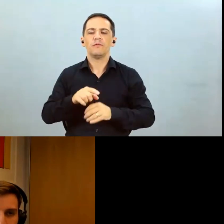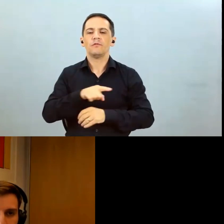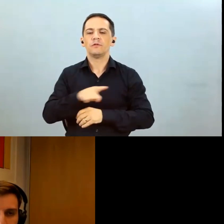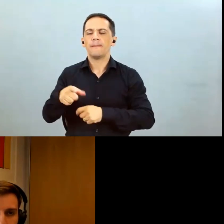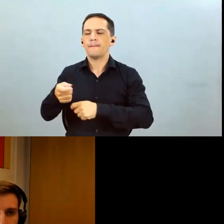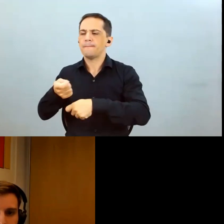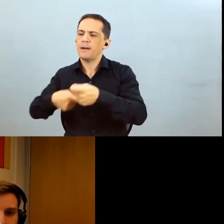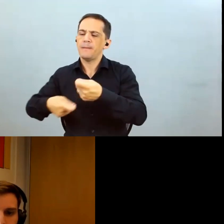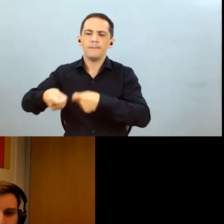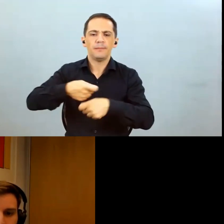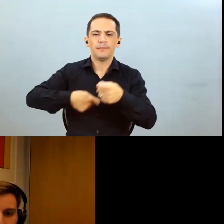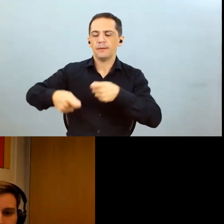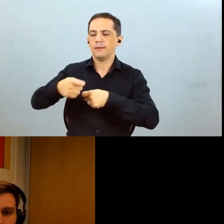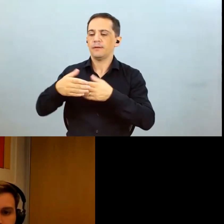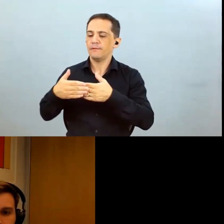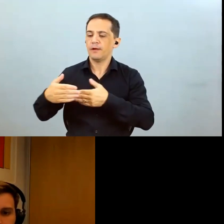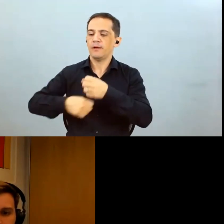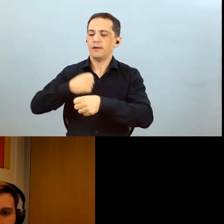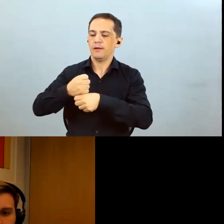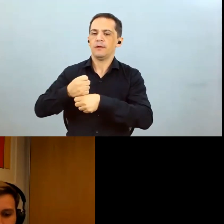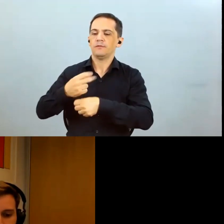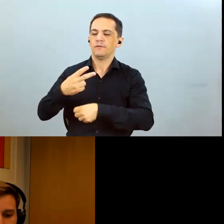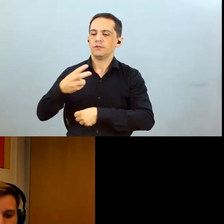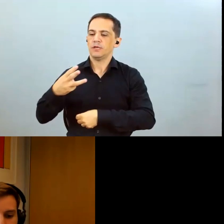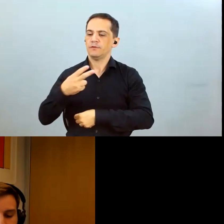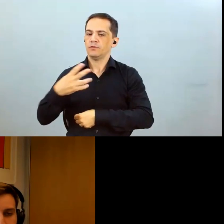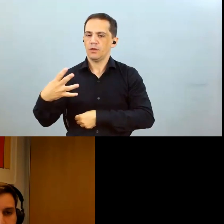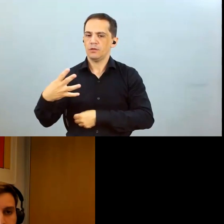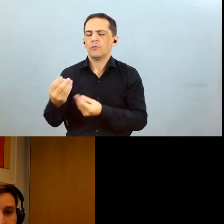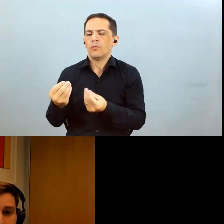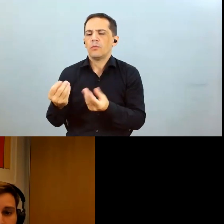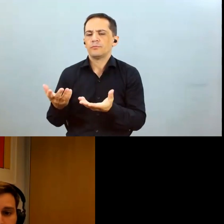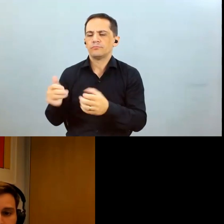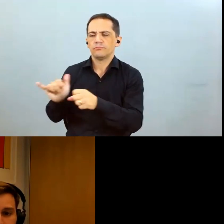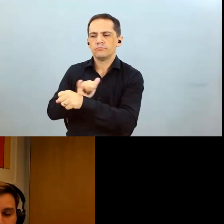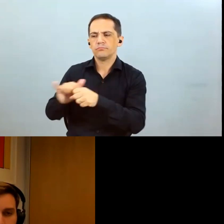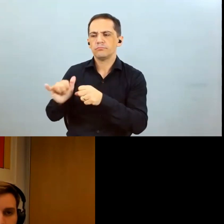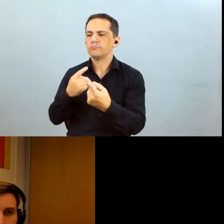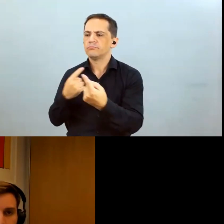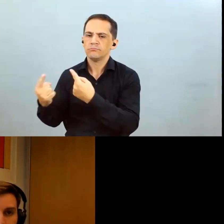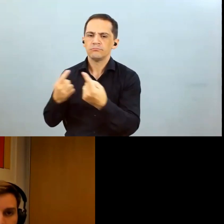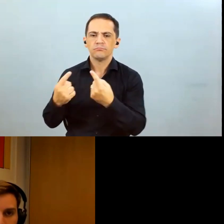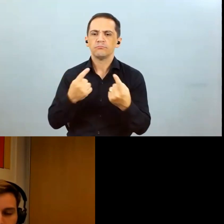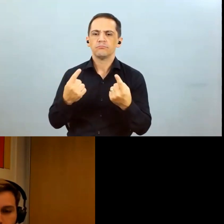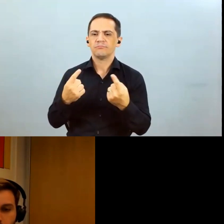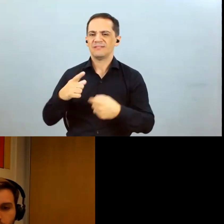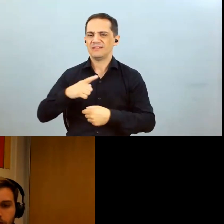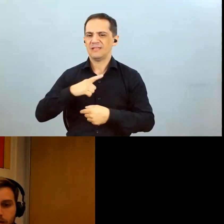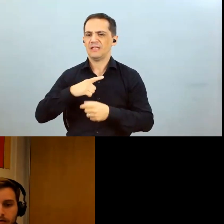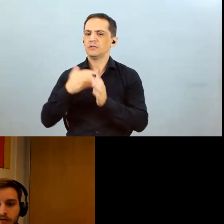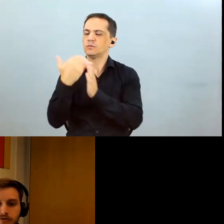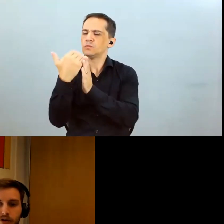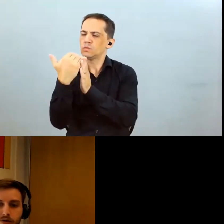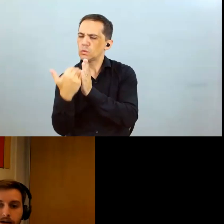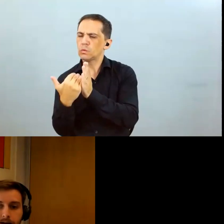23, 24 mas olhando mais para frente também se a companhia tem visto um desconto maior para Chicago